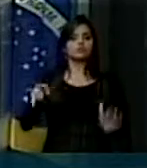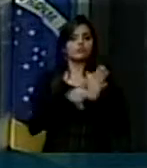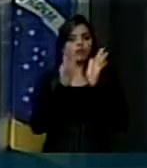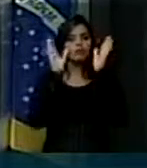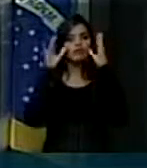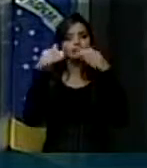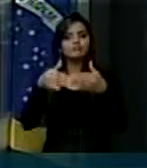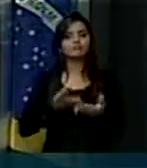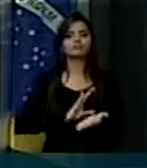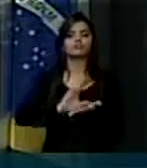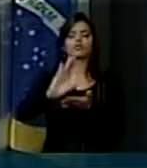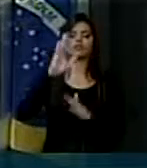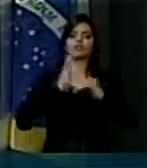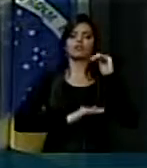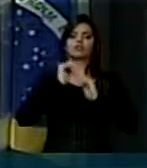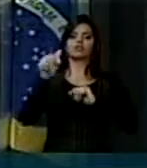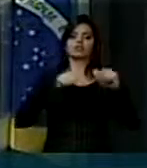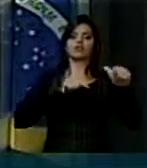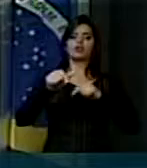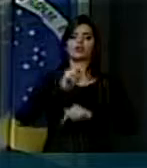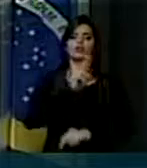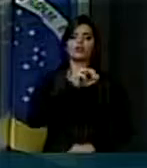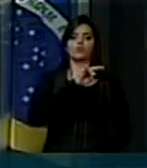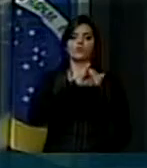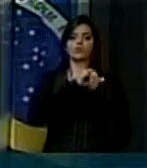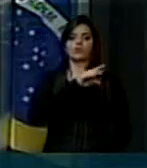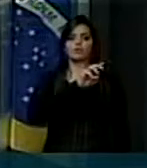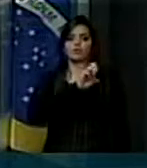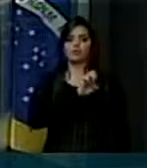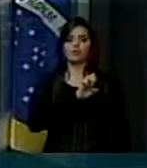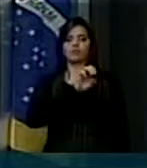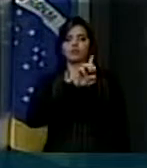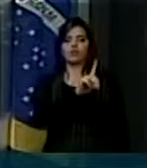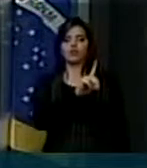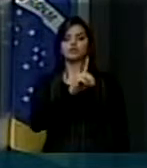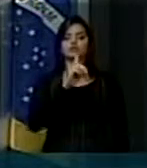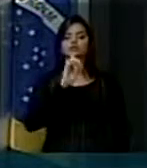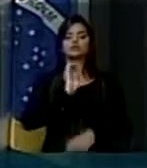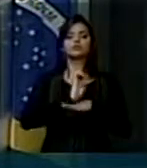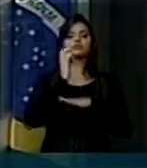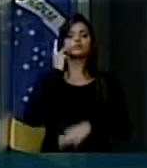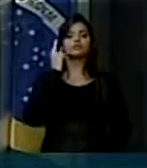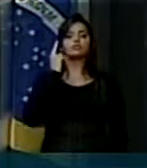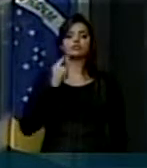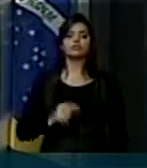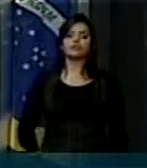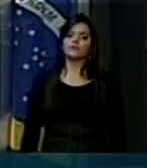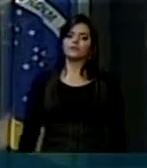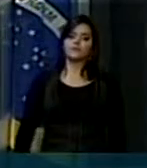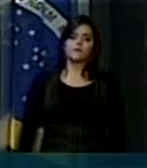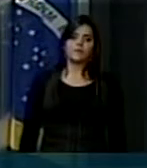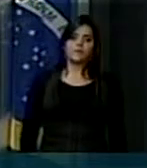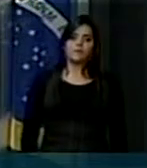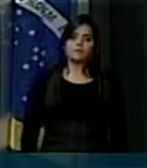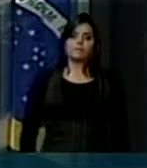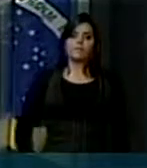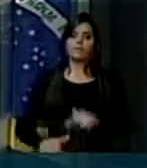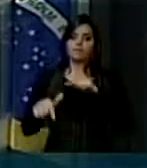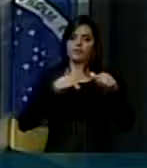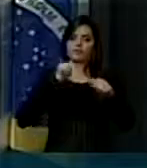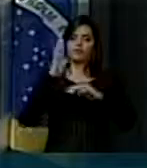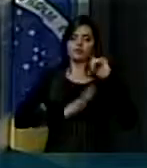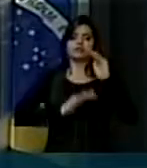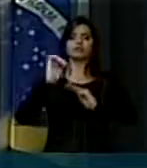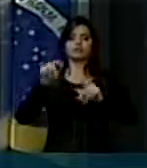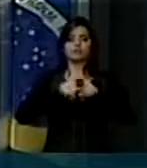às ações sociais da Unimed. No Estado do Ceará, nós temos, através do Dr. Maíro Lucena e do Dr. Darival, ações também, não